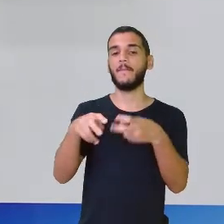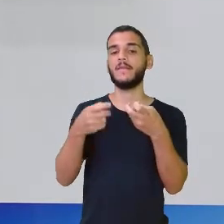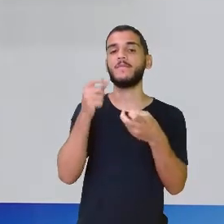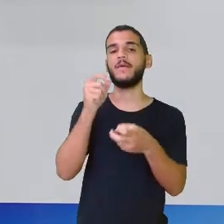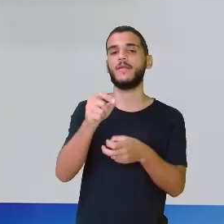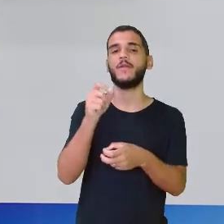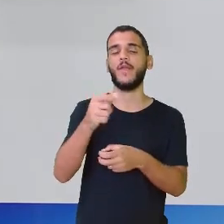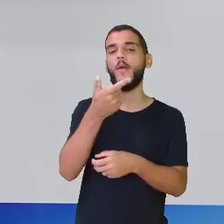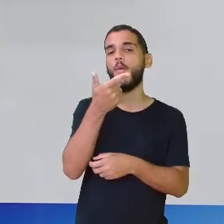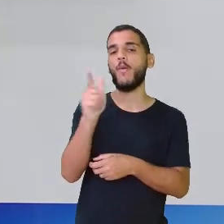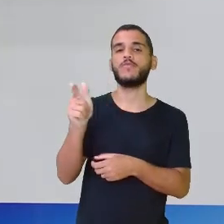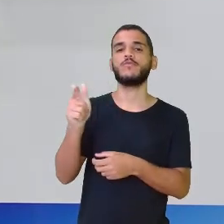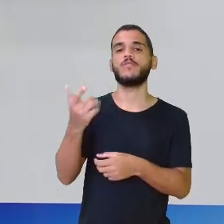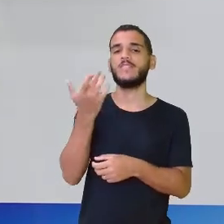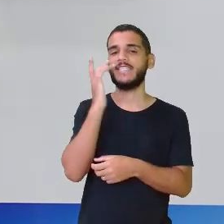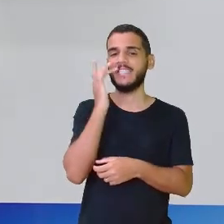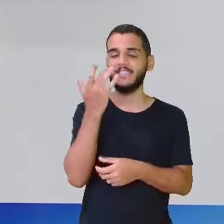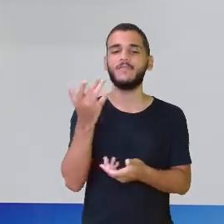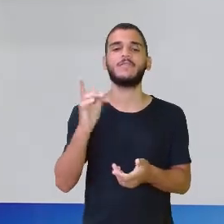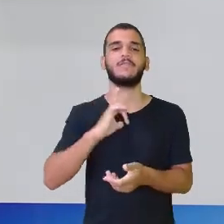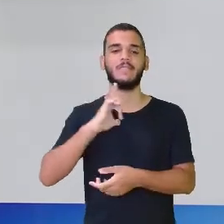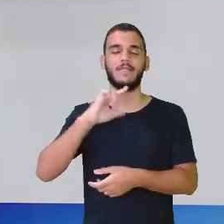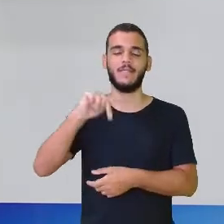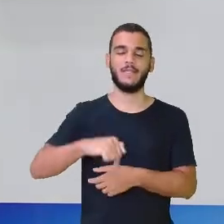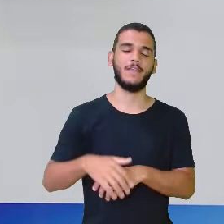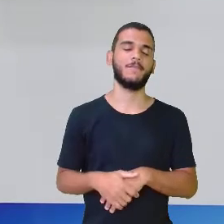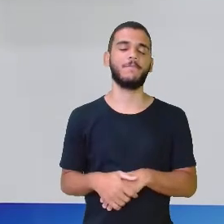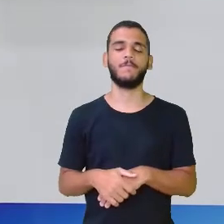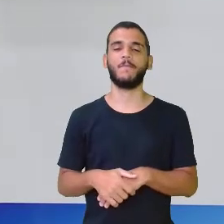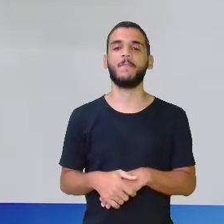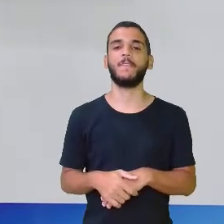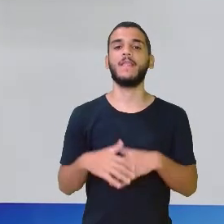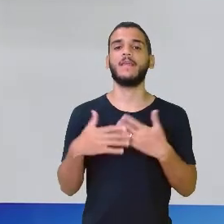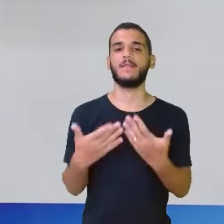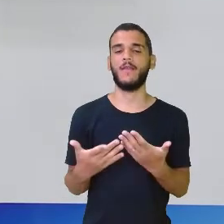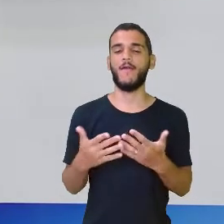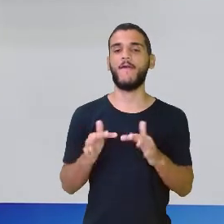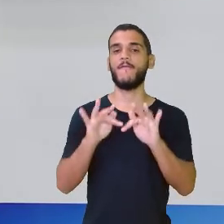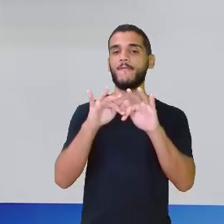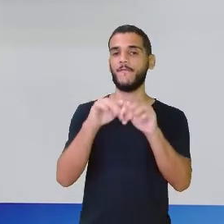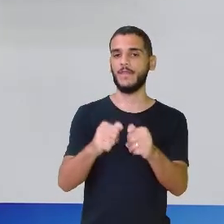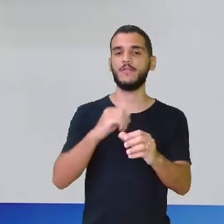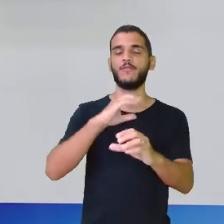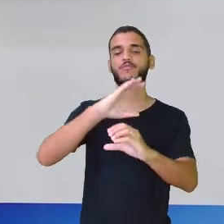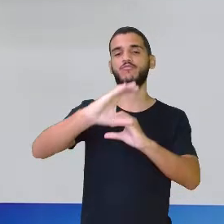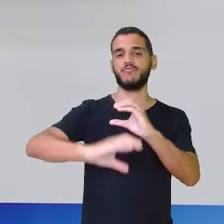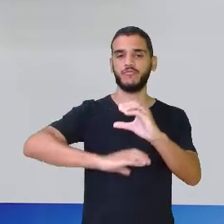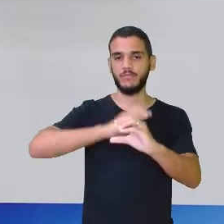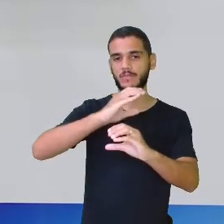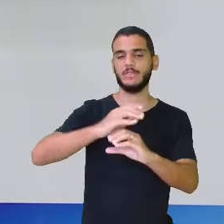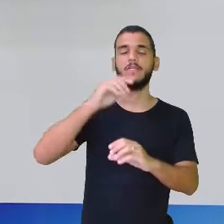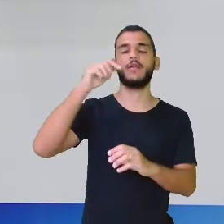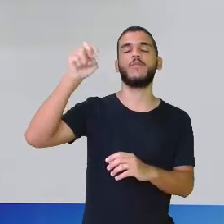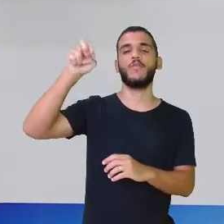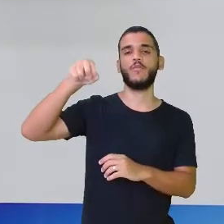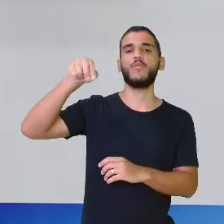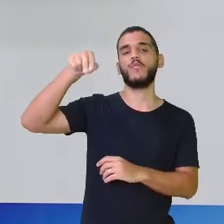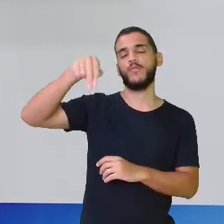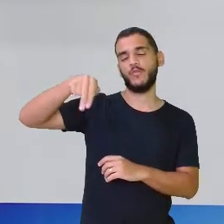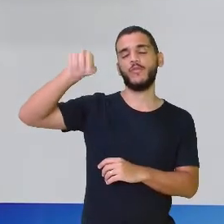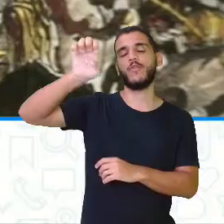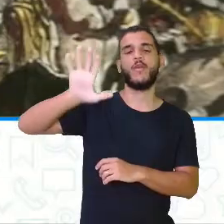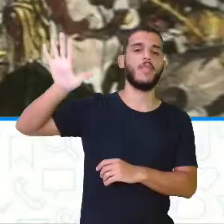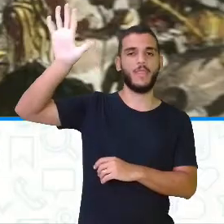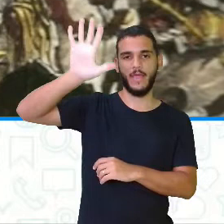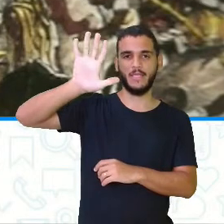Brasil. Entre eles foi o ouro. Quando terminou o ciclo da cana-de-açúcar na região nordeste, teve o início do